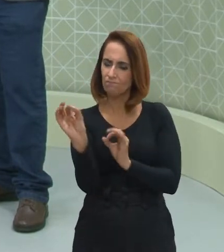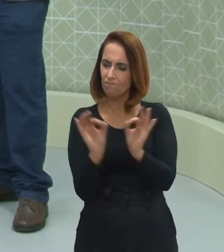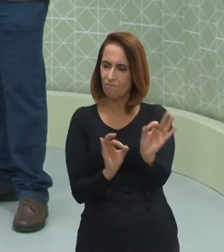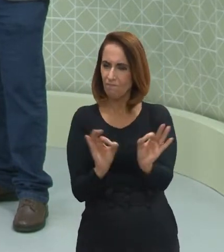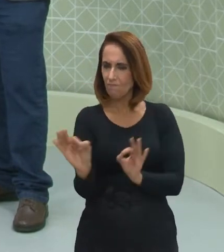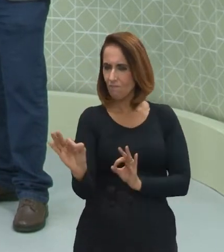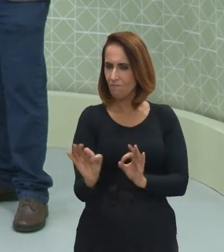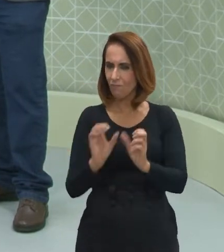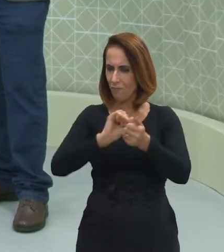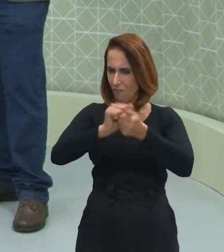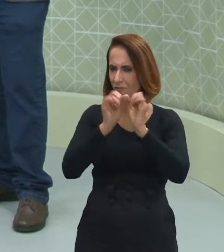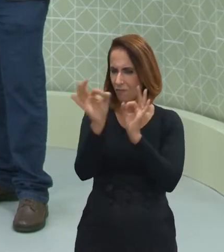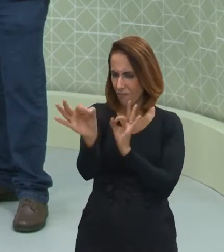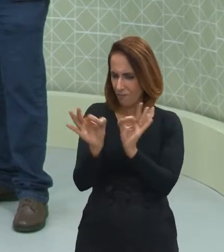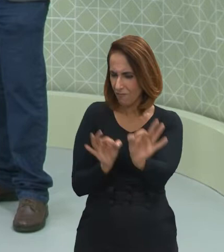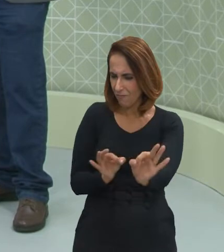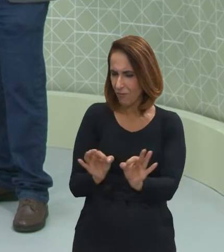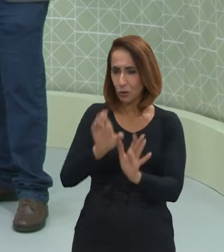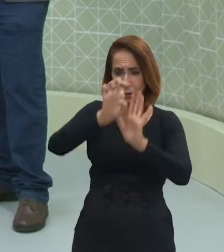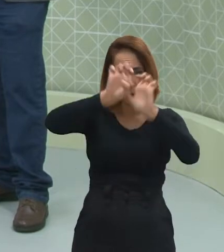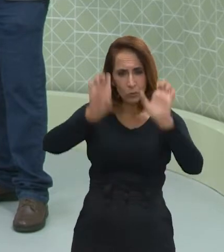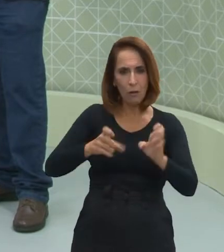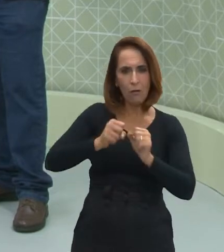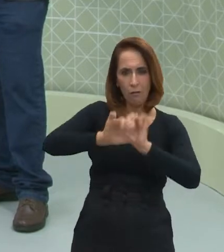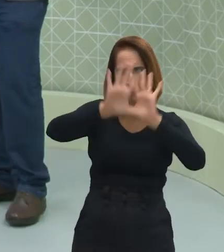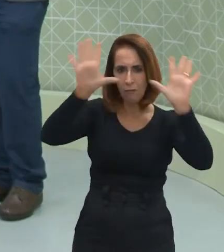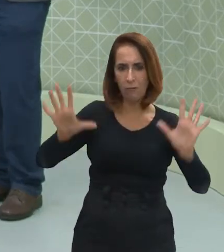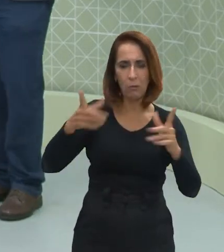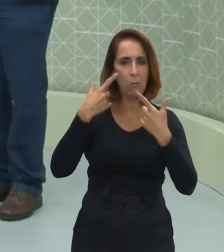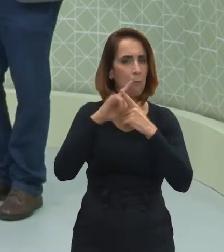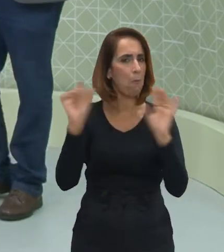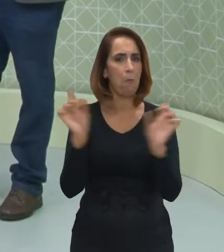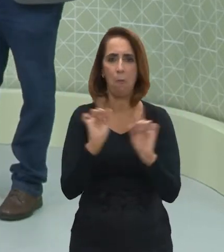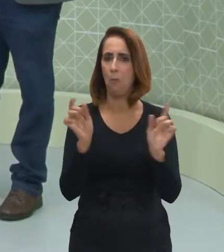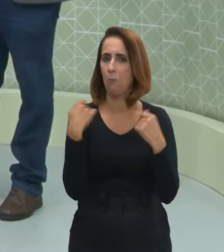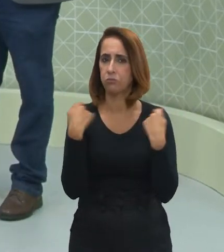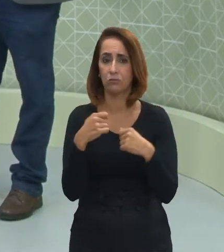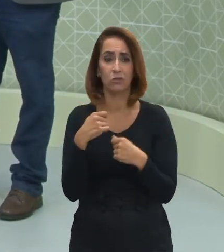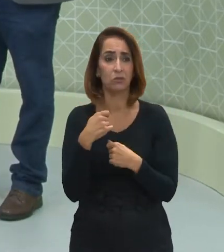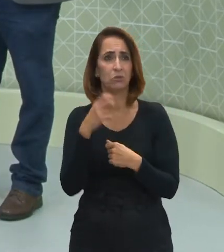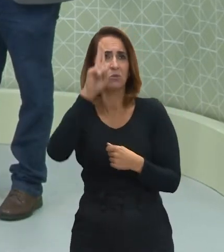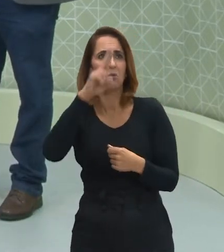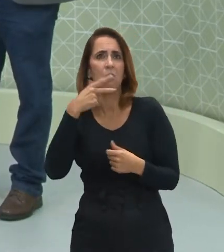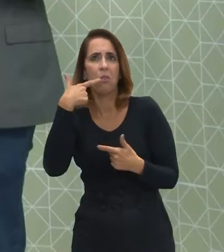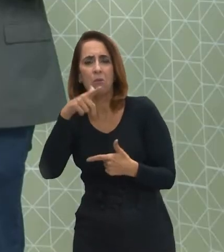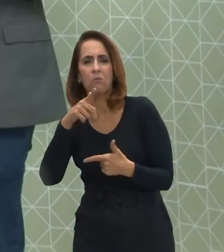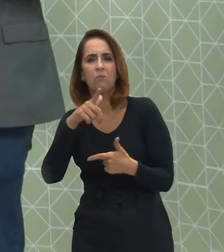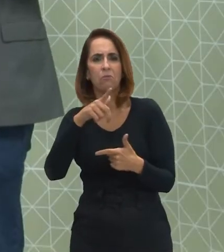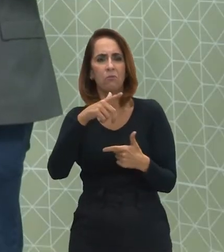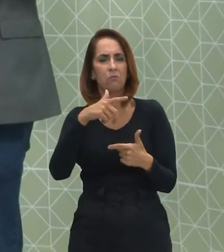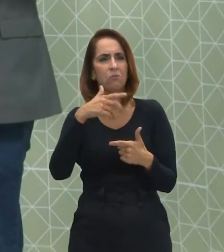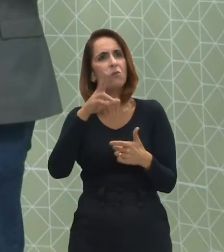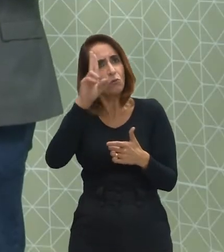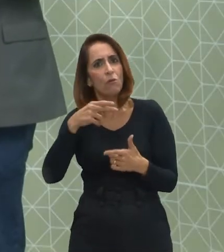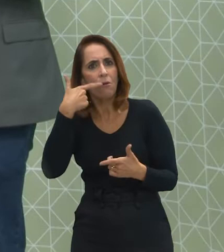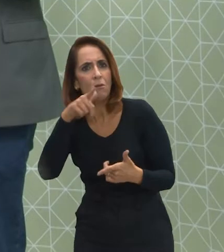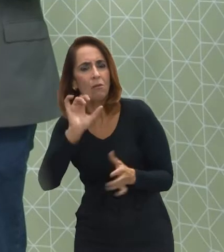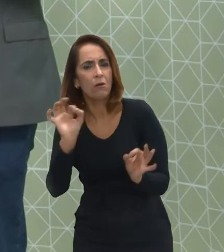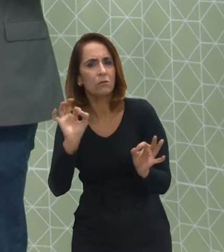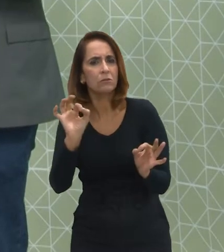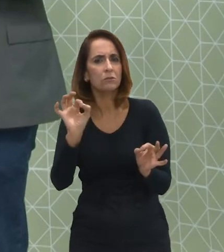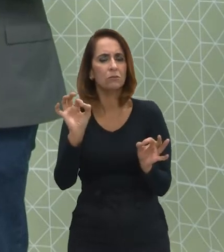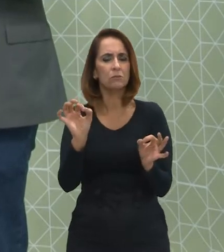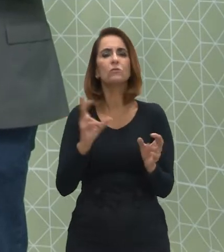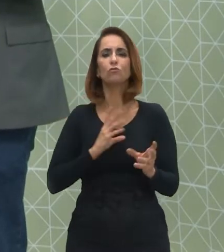adequada, uma estrutura que tenha clareza e usar uma linguagem usar uma linguagem que